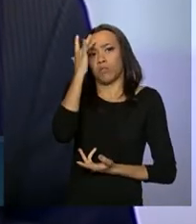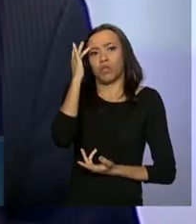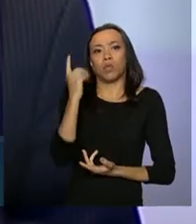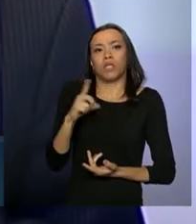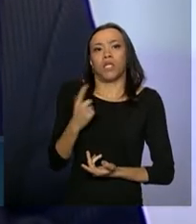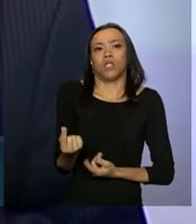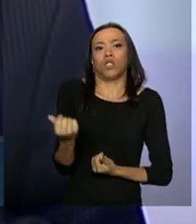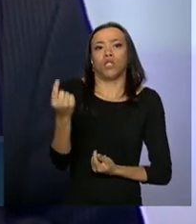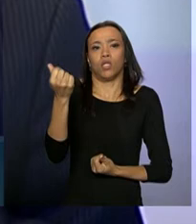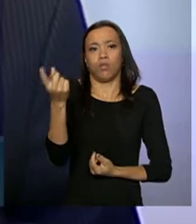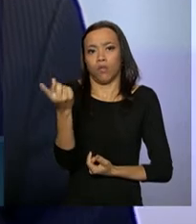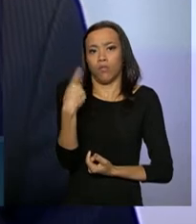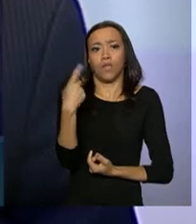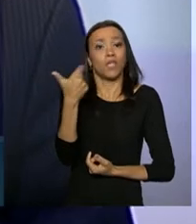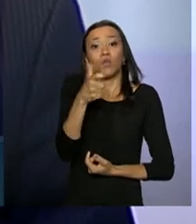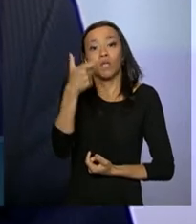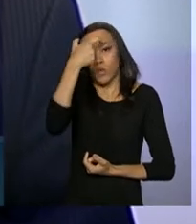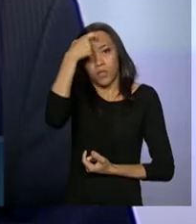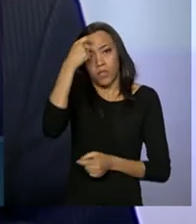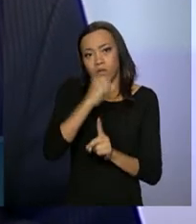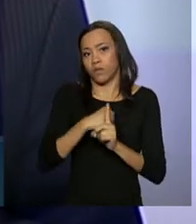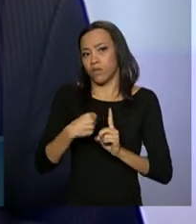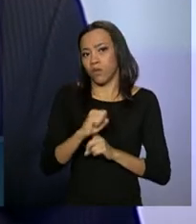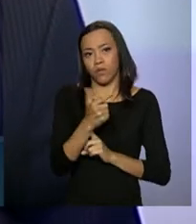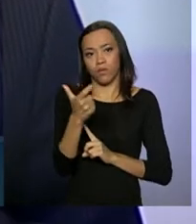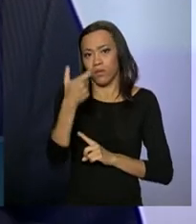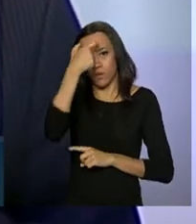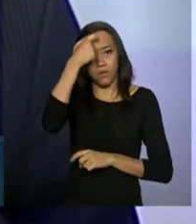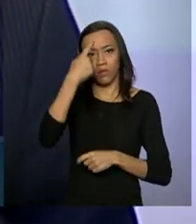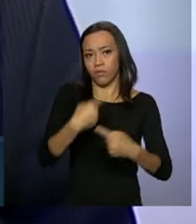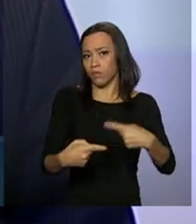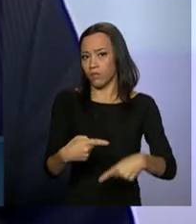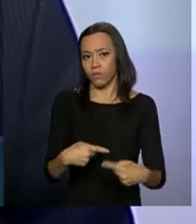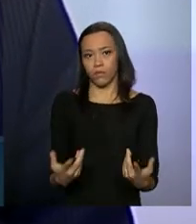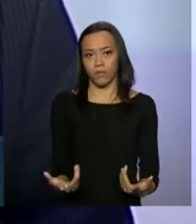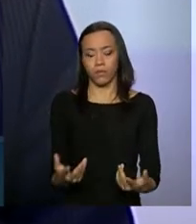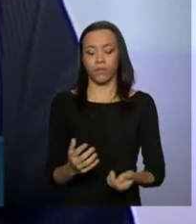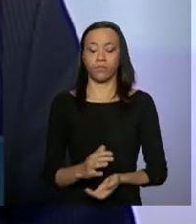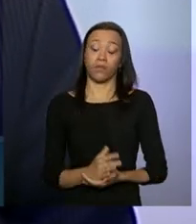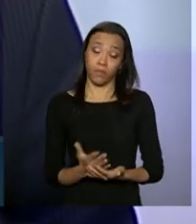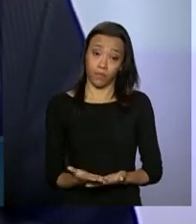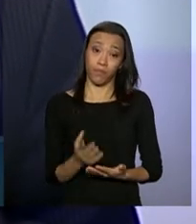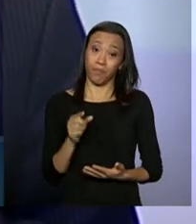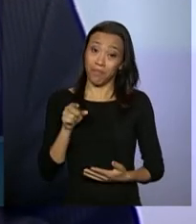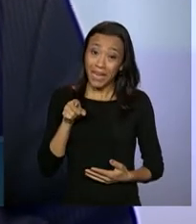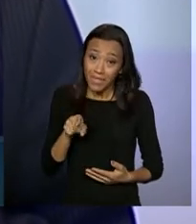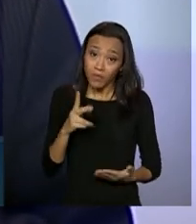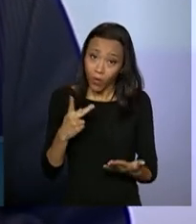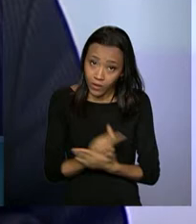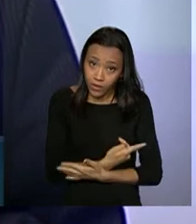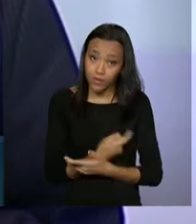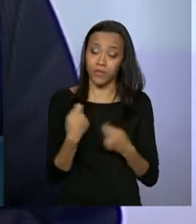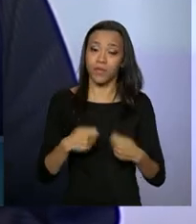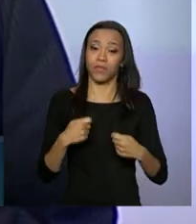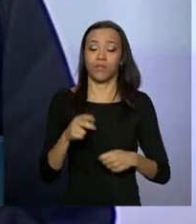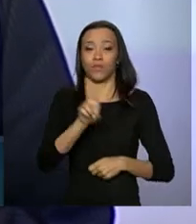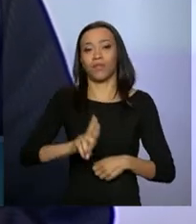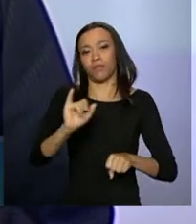que não têm consciência social e política. eu queria dizer que isso, para isso acontecer, nós temos que ter ferramentas,